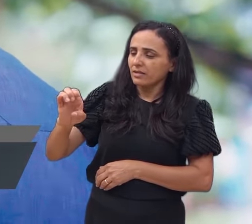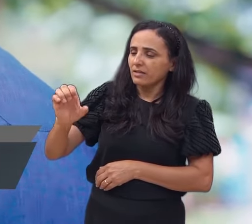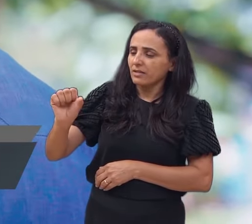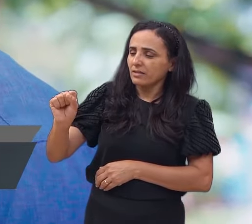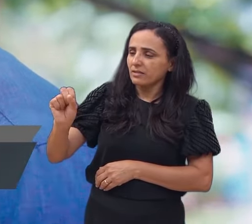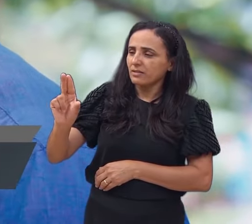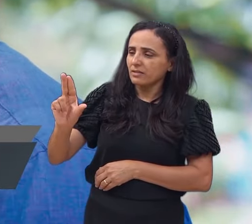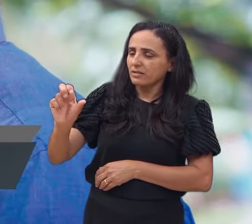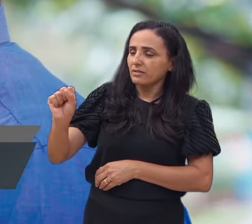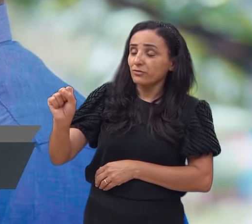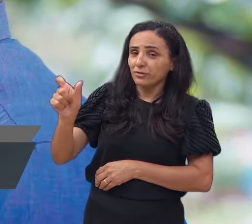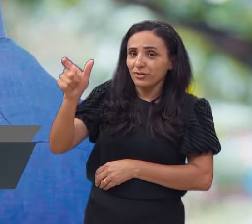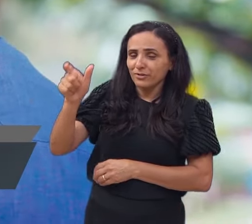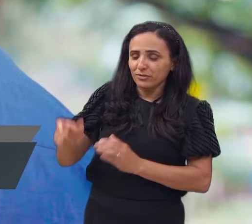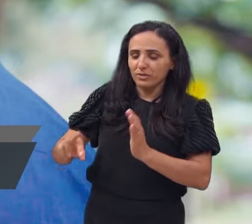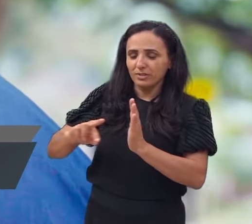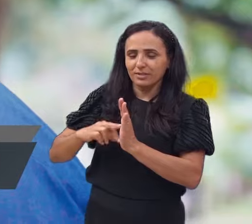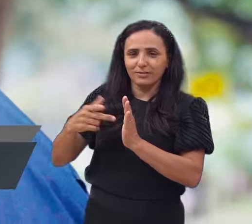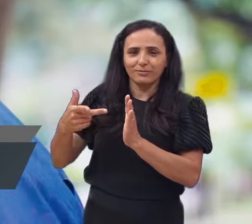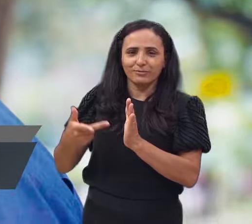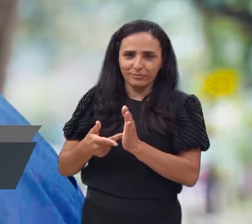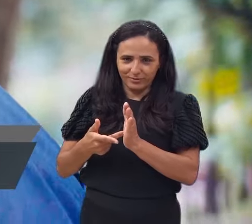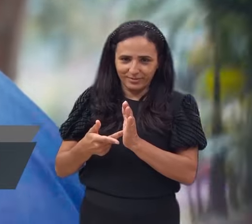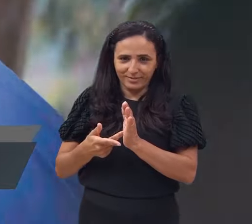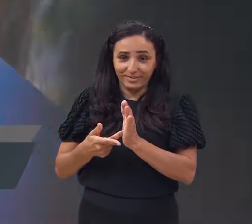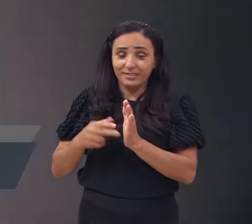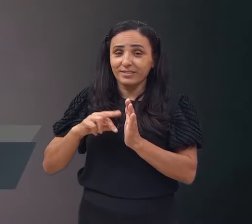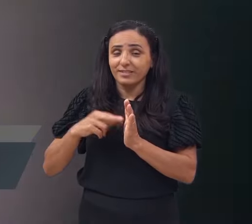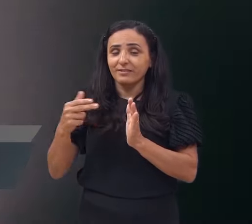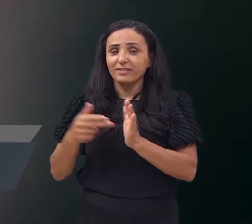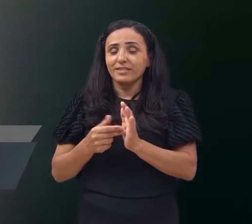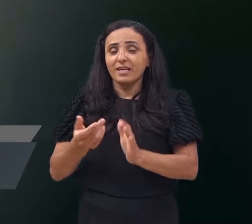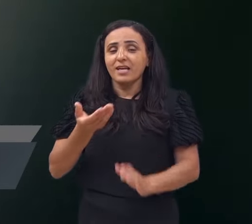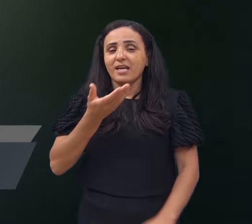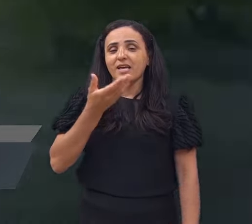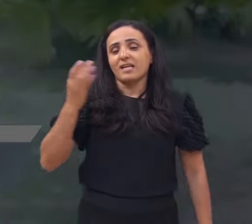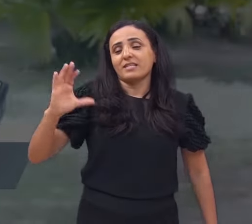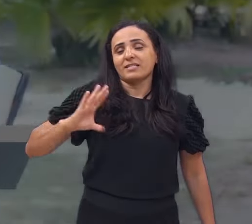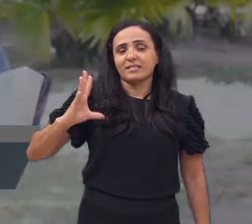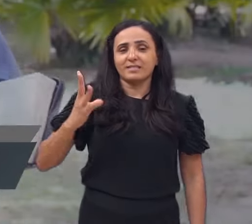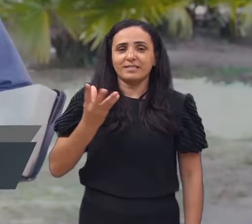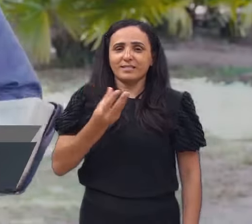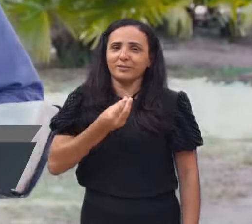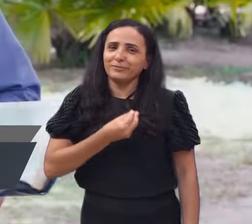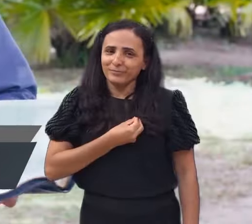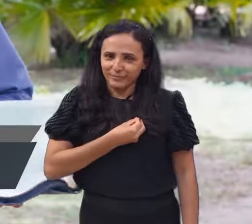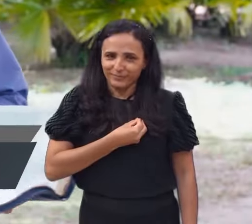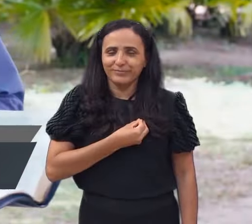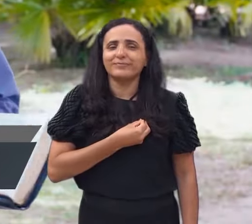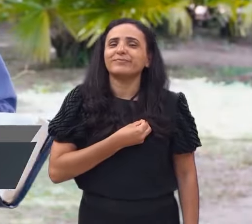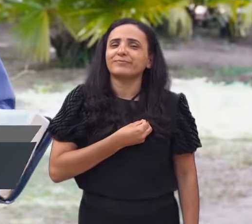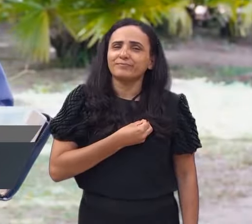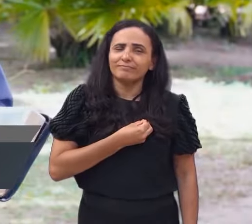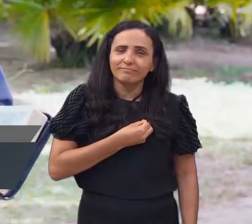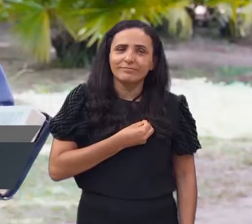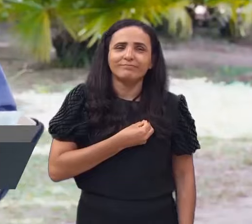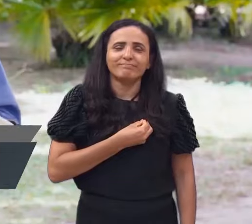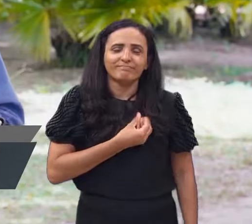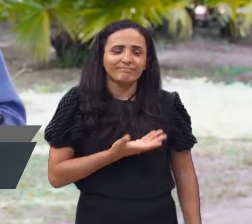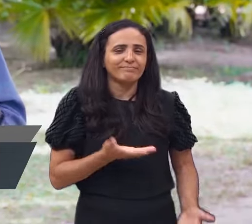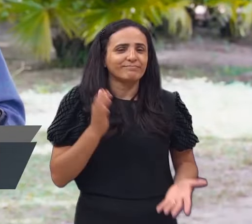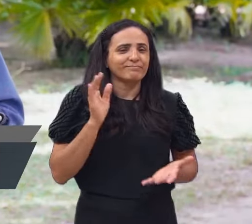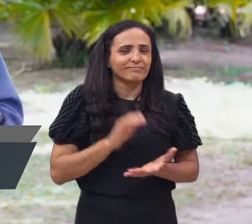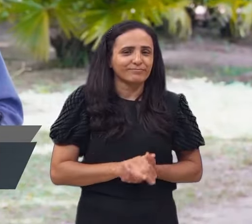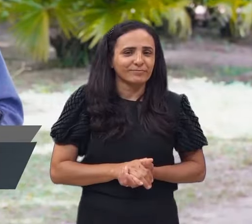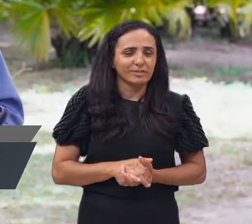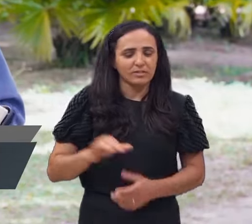O que significa esse nome? Significa aquele que veio salvar. Observe que para o nome de Jesus não tem nada que